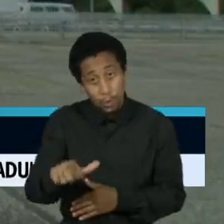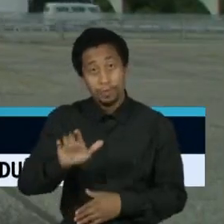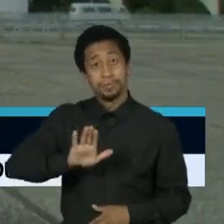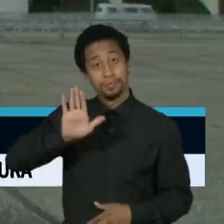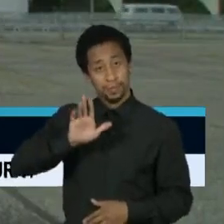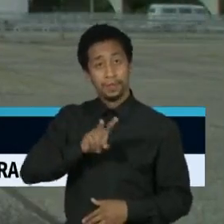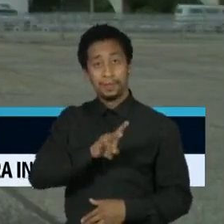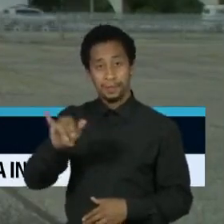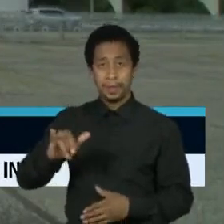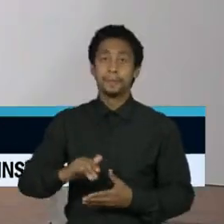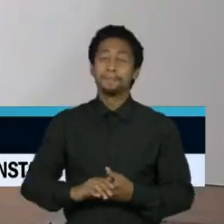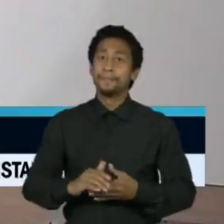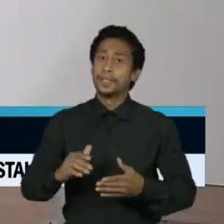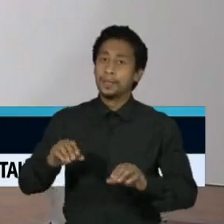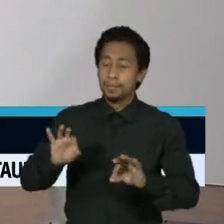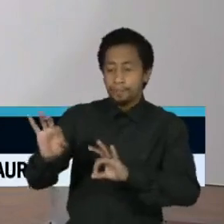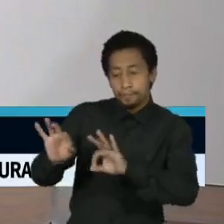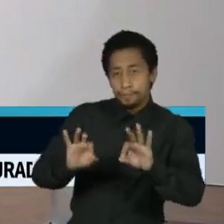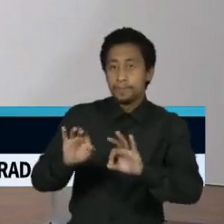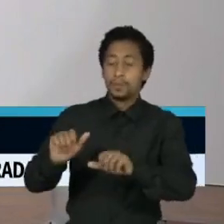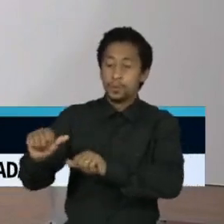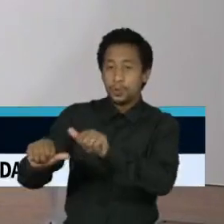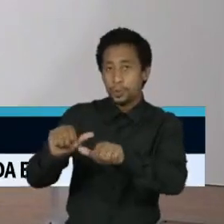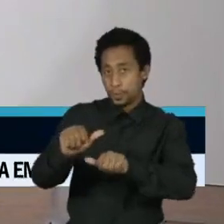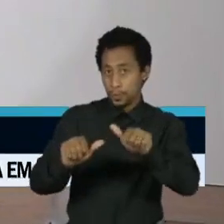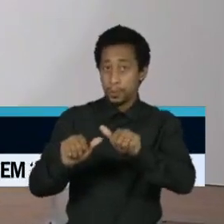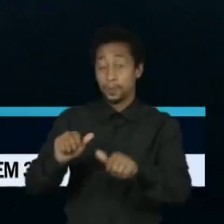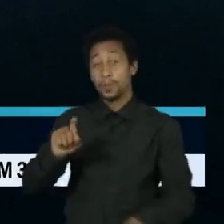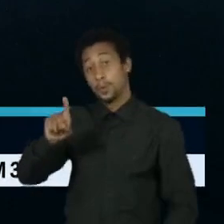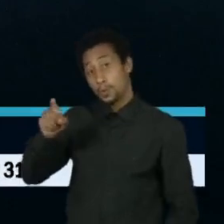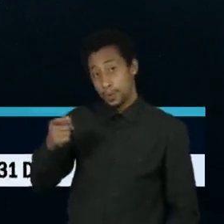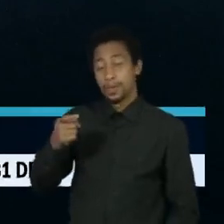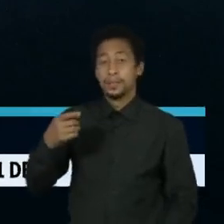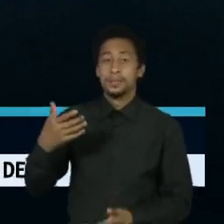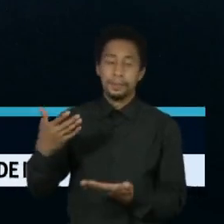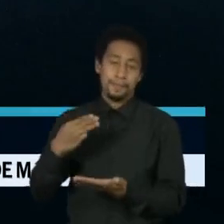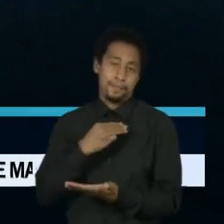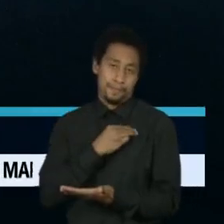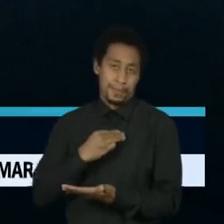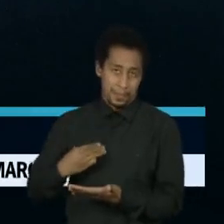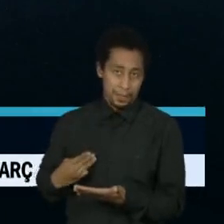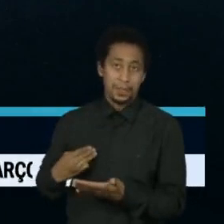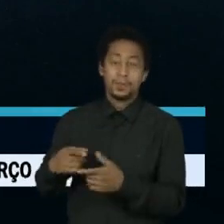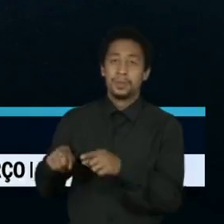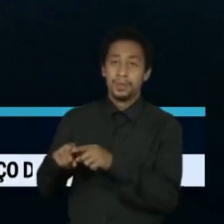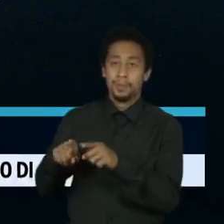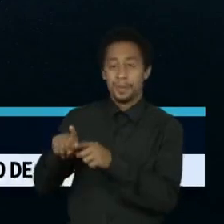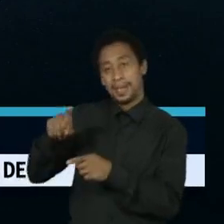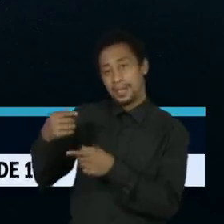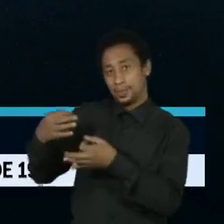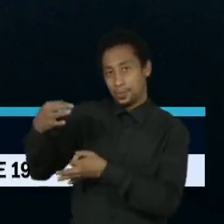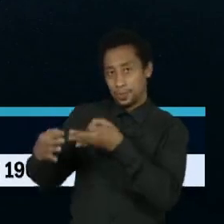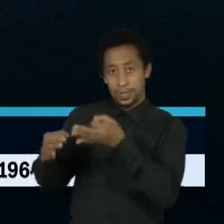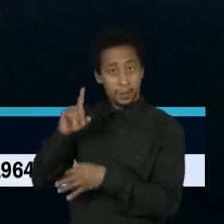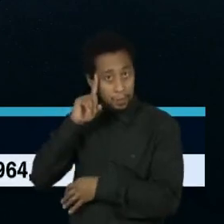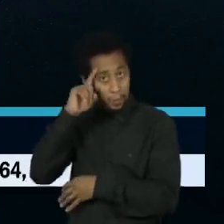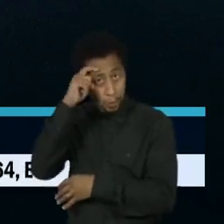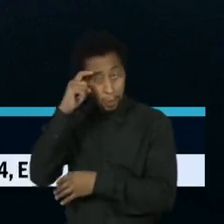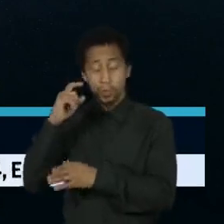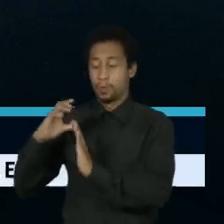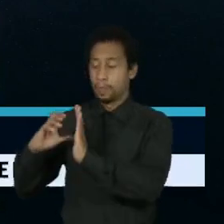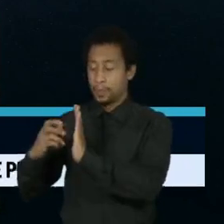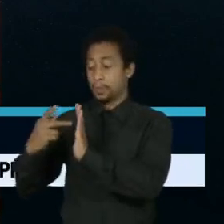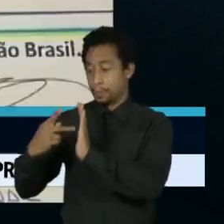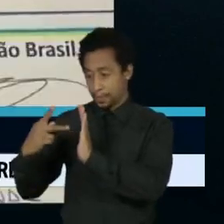tabuleiro da disputa presidencial. O ex-ministro e ex-juiz, Sérgio Moro, saiu do Podemos e se filiou à União Brasil. A